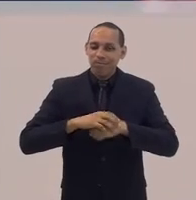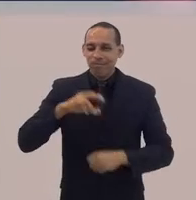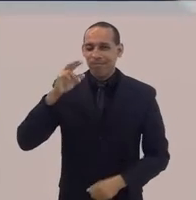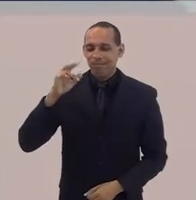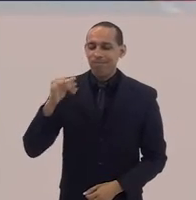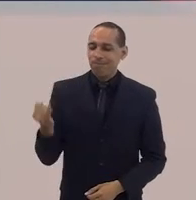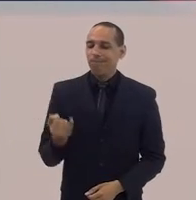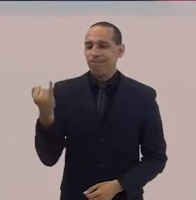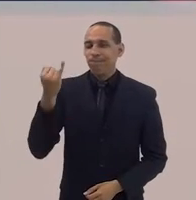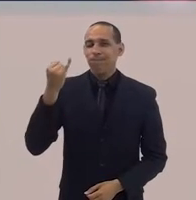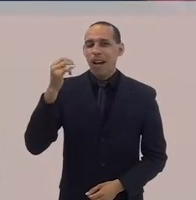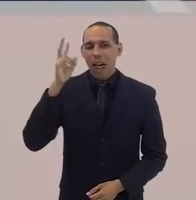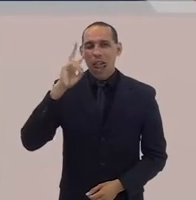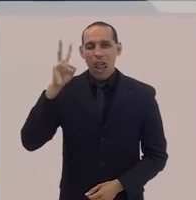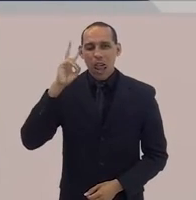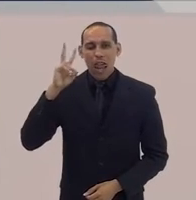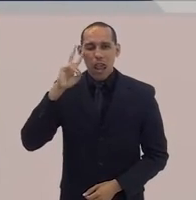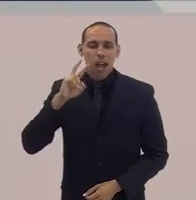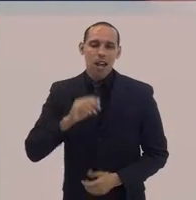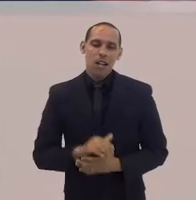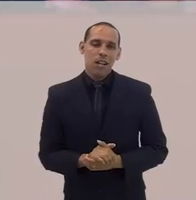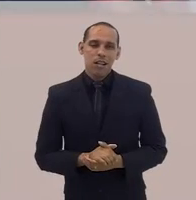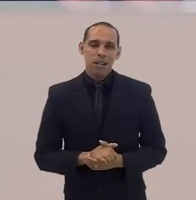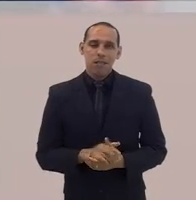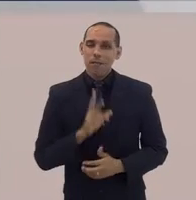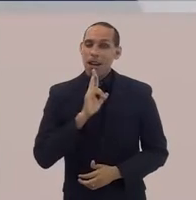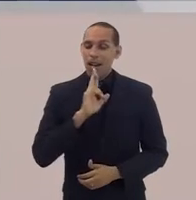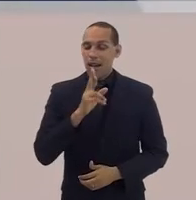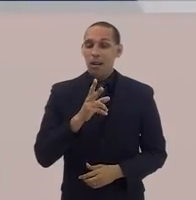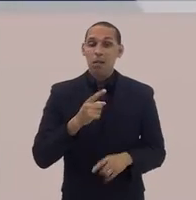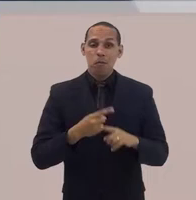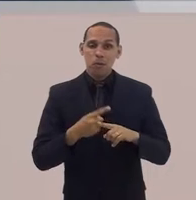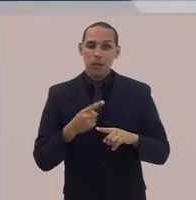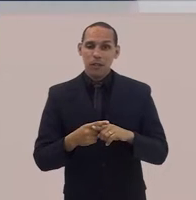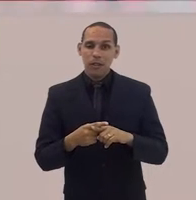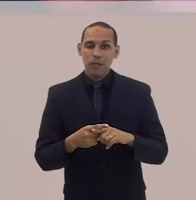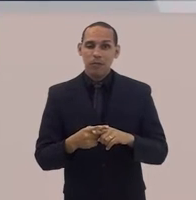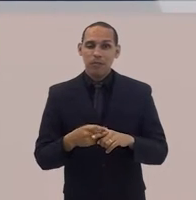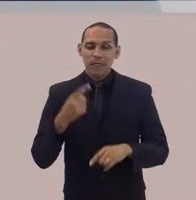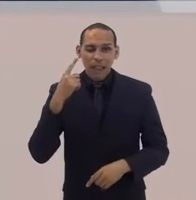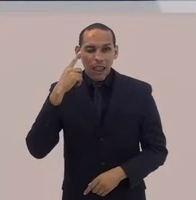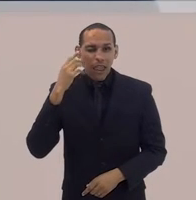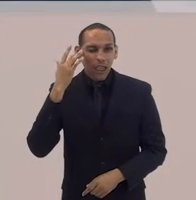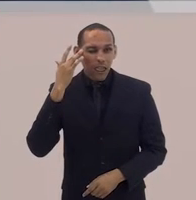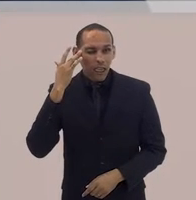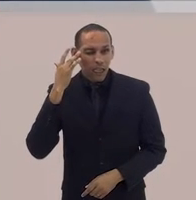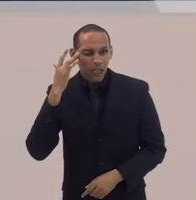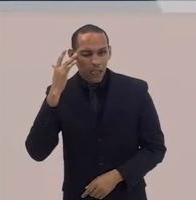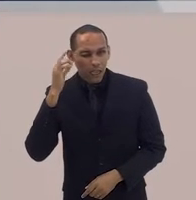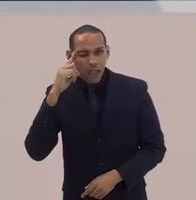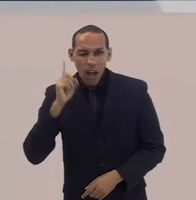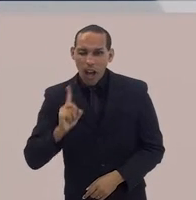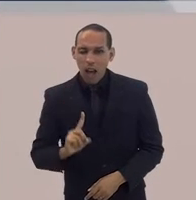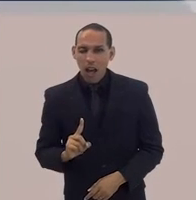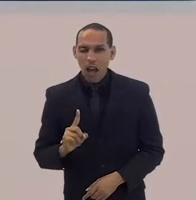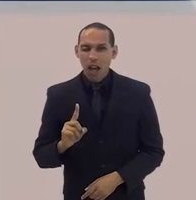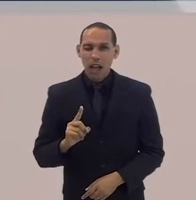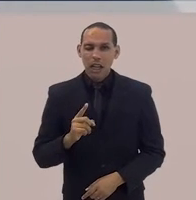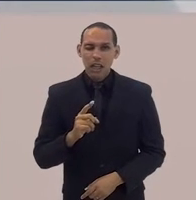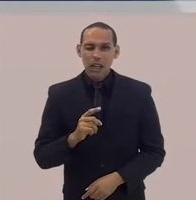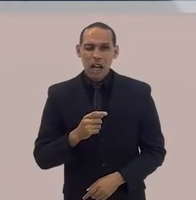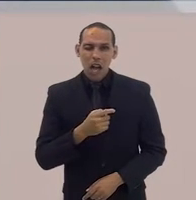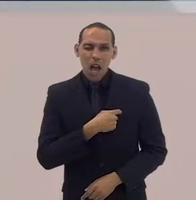resgatar a história para responder a sua pergunta. Tem incompreensão? Tem. Tem